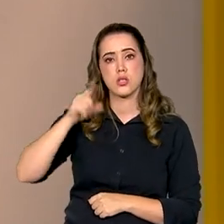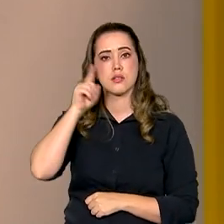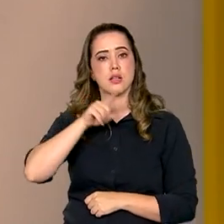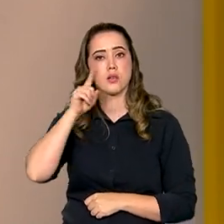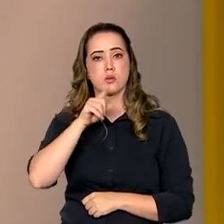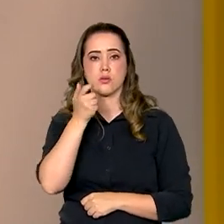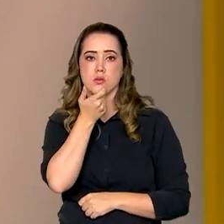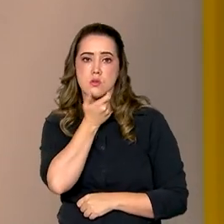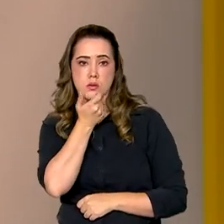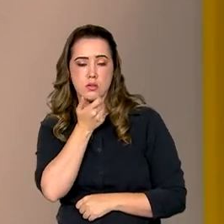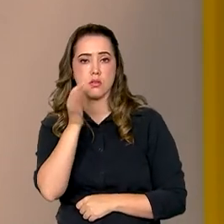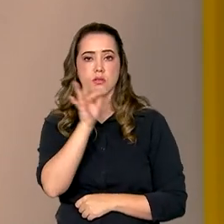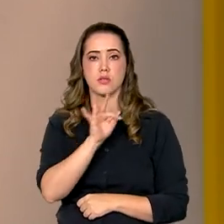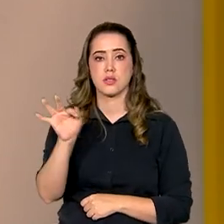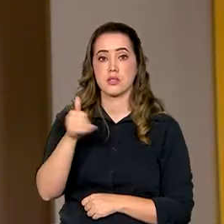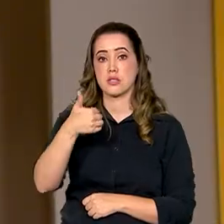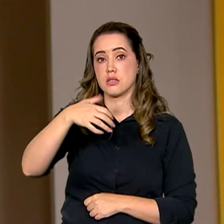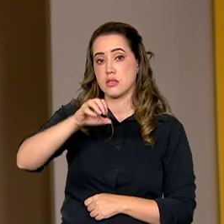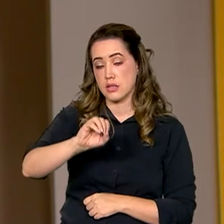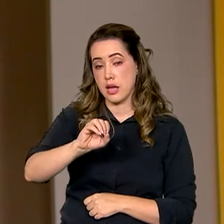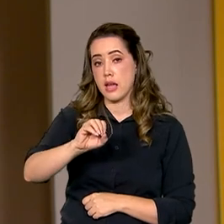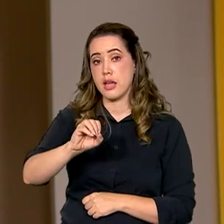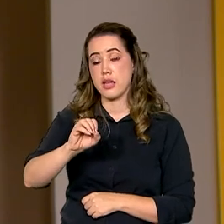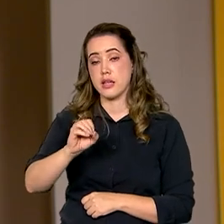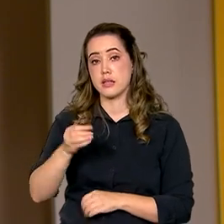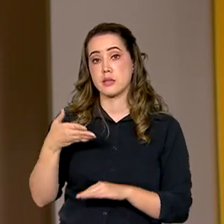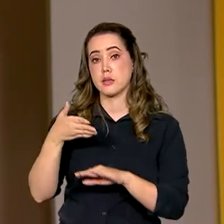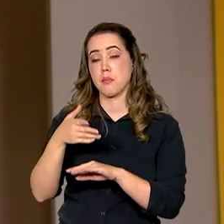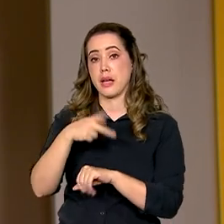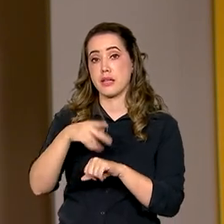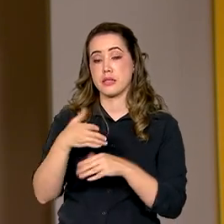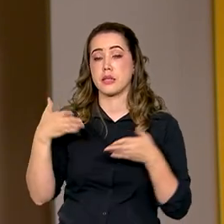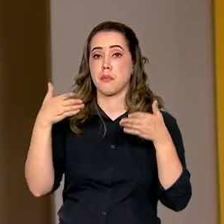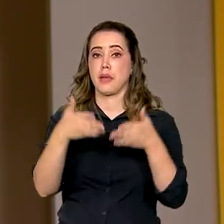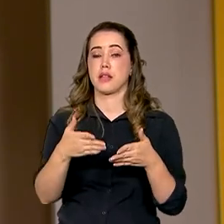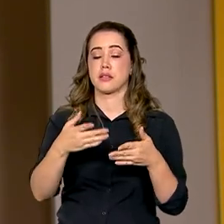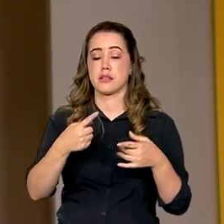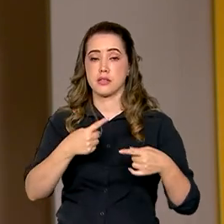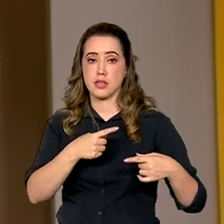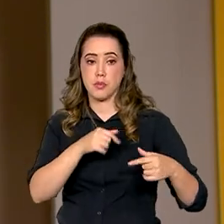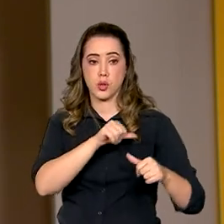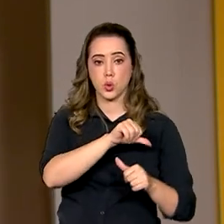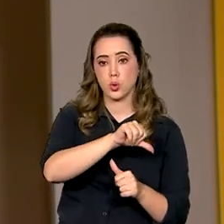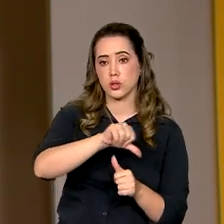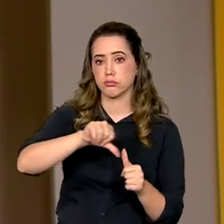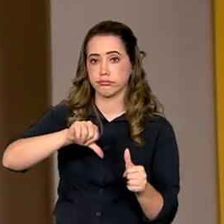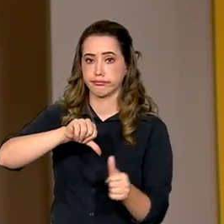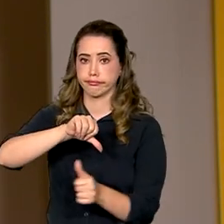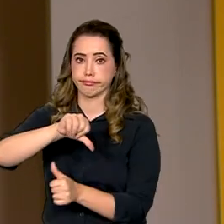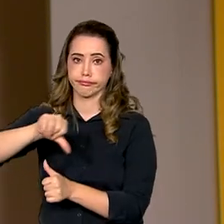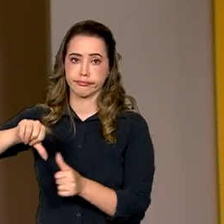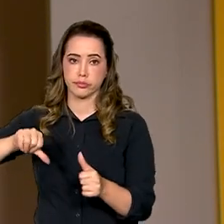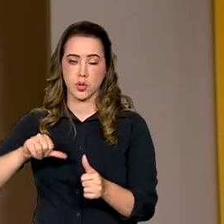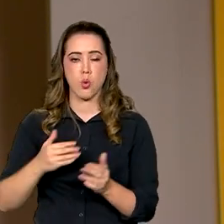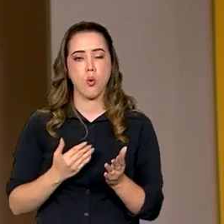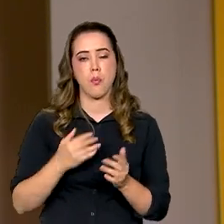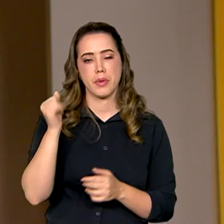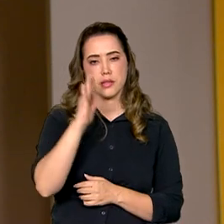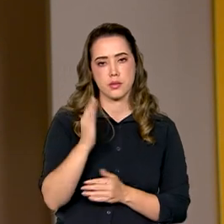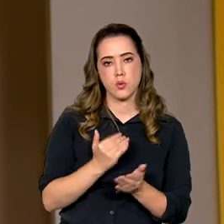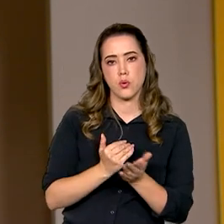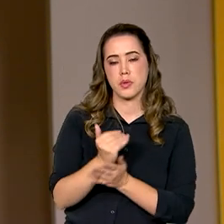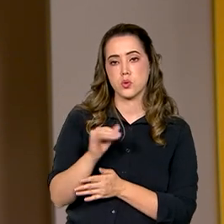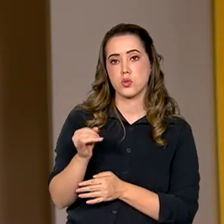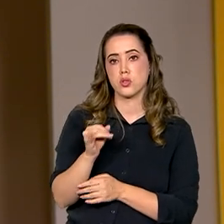e dez membros rotativos. O Brasil, que participa como membro rotativo desde janeiro do ano passado, vai